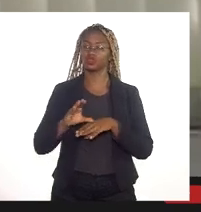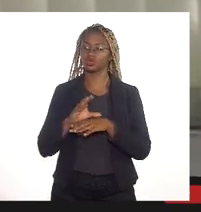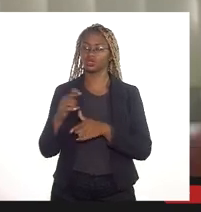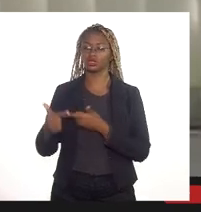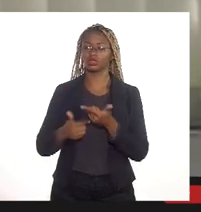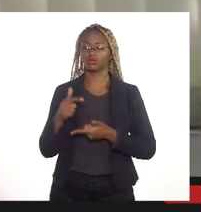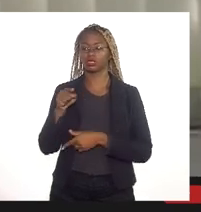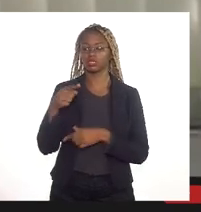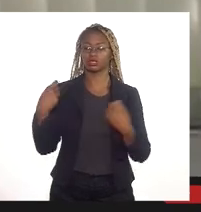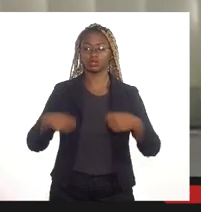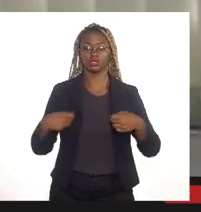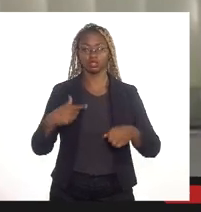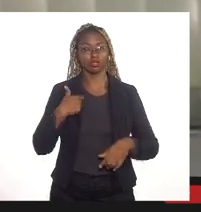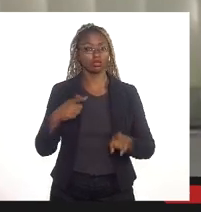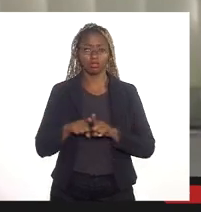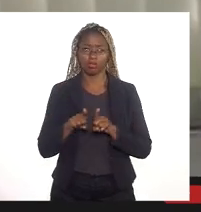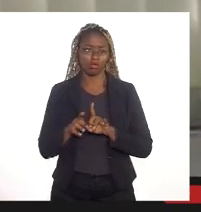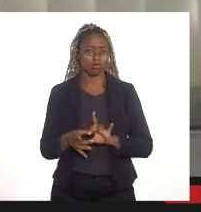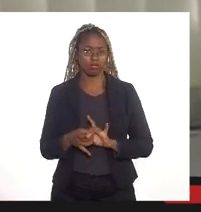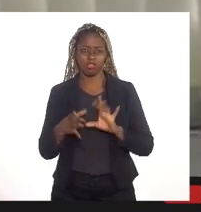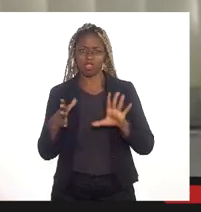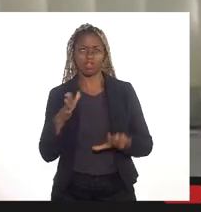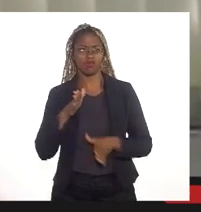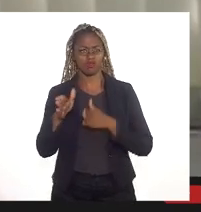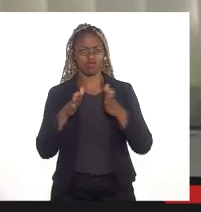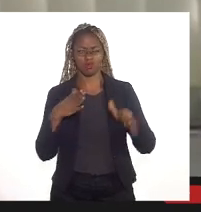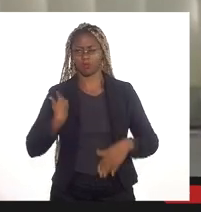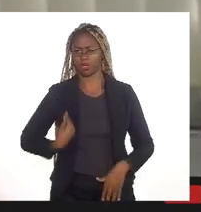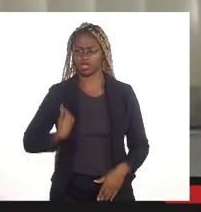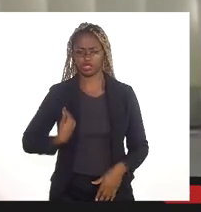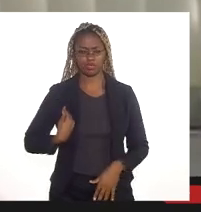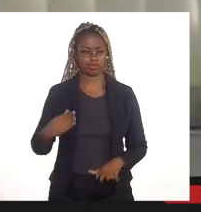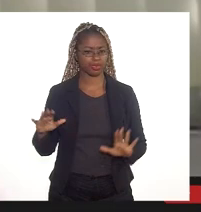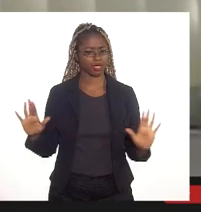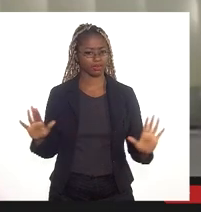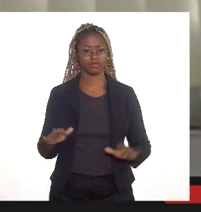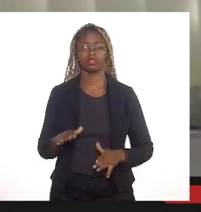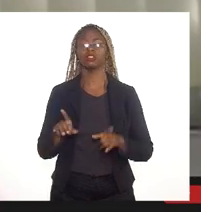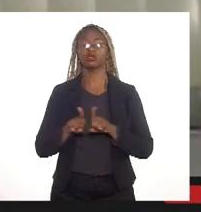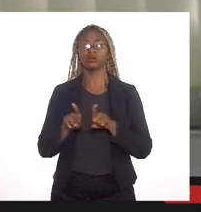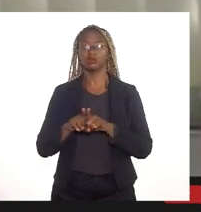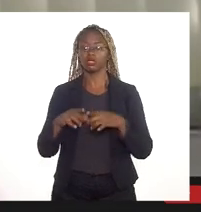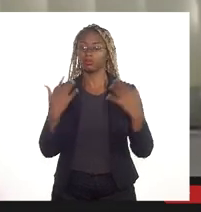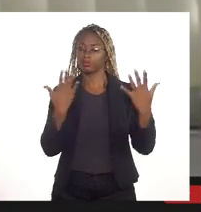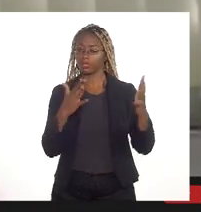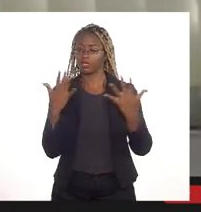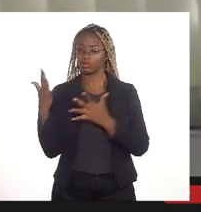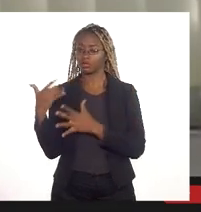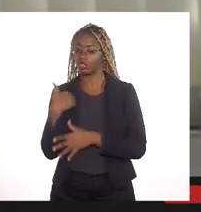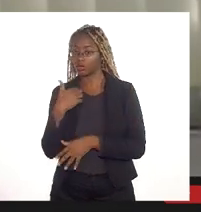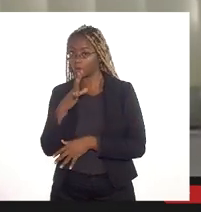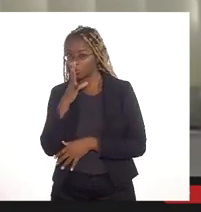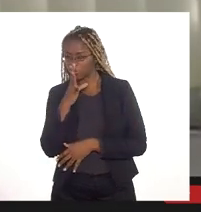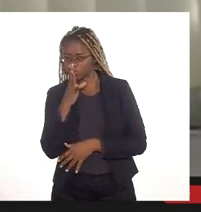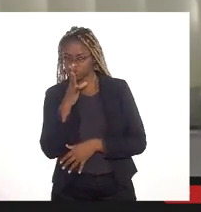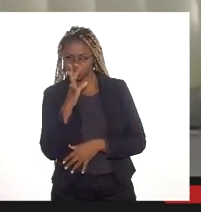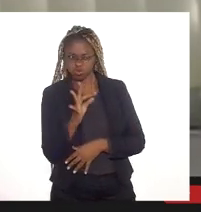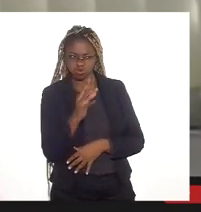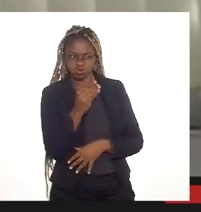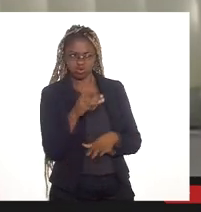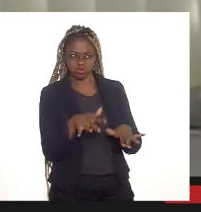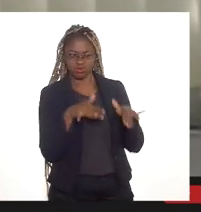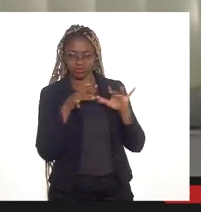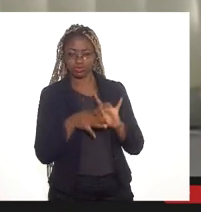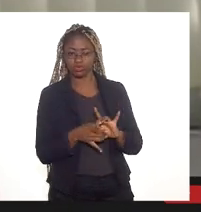essa demanda, eu estou à disposição aqui para a gente fazer isso acontecer, tá bom? No mais, parabéns aí, acompanhei toda a